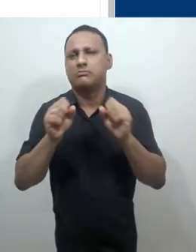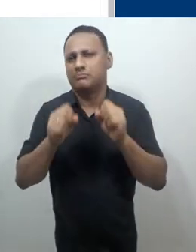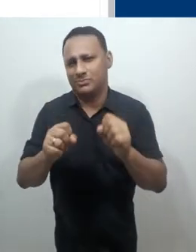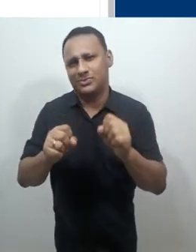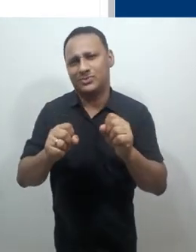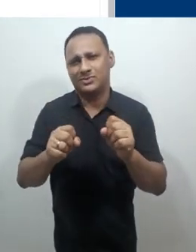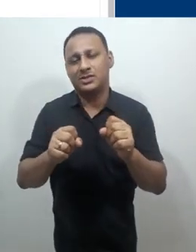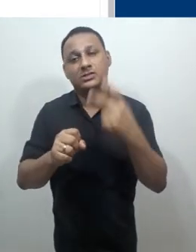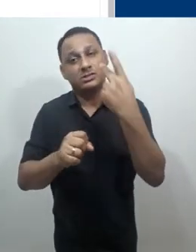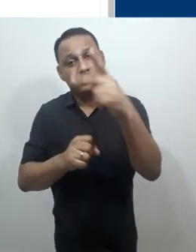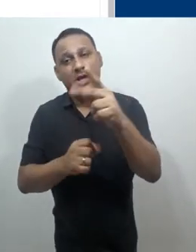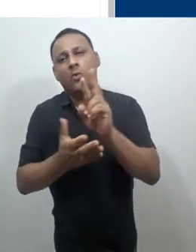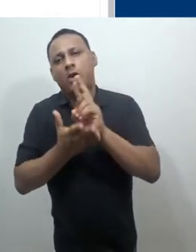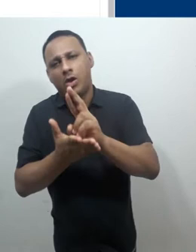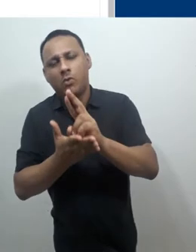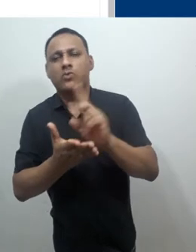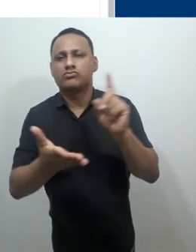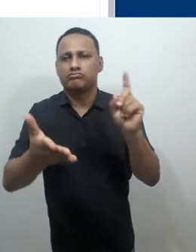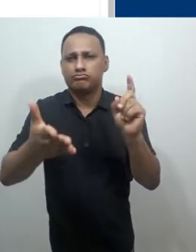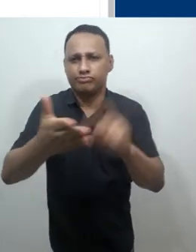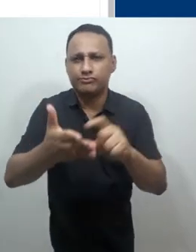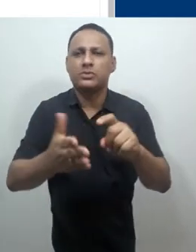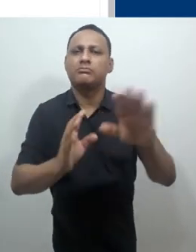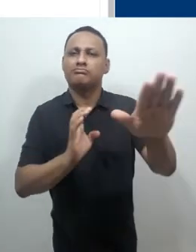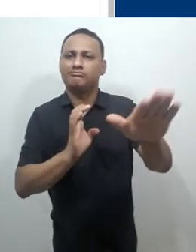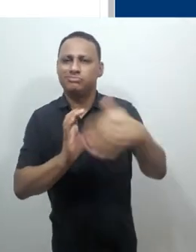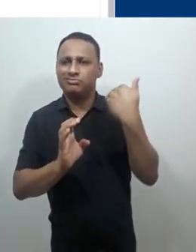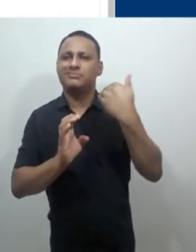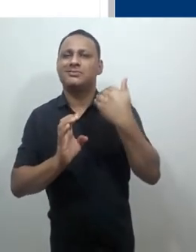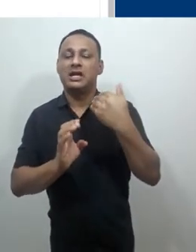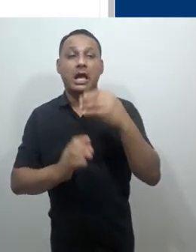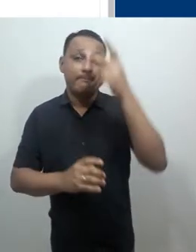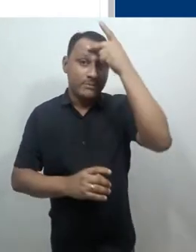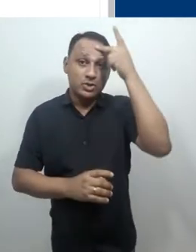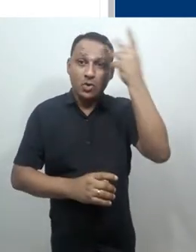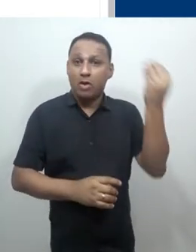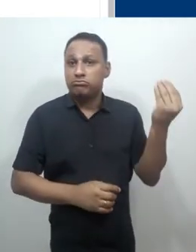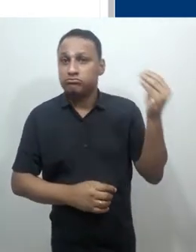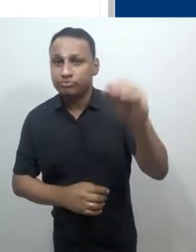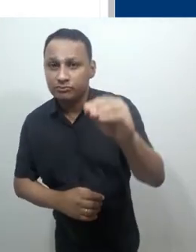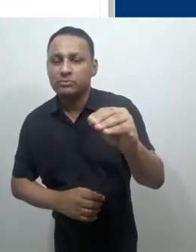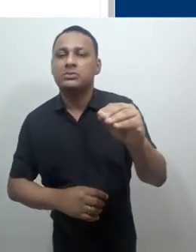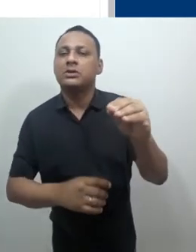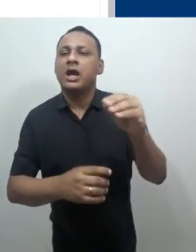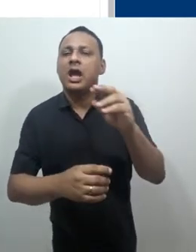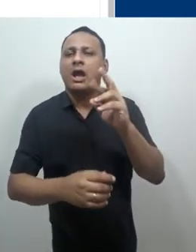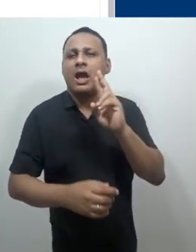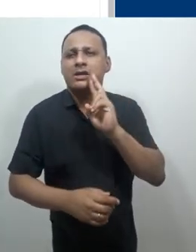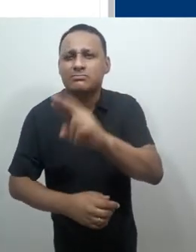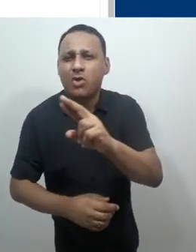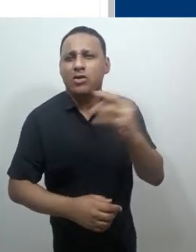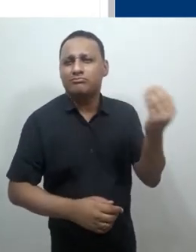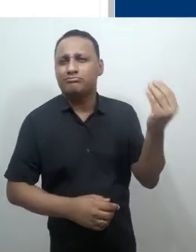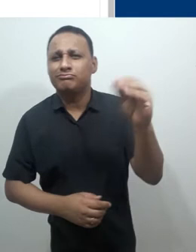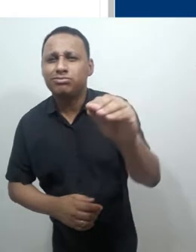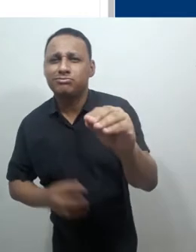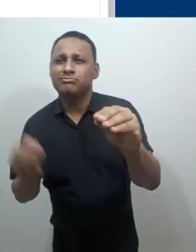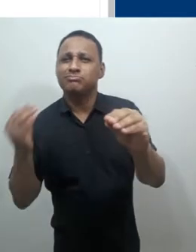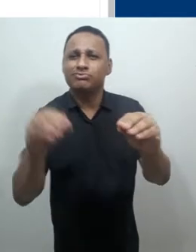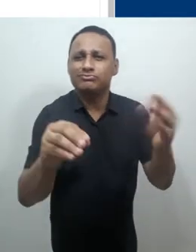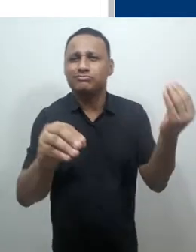marcar a discussão. Só observando, o recurso assinatura, ele tem a função de enviar e-mails para o usuário